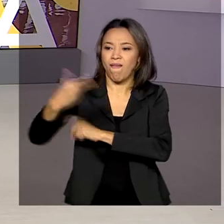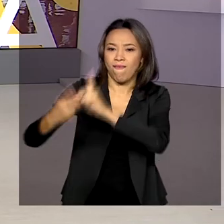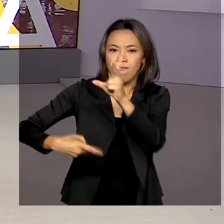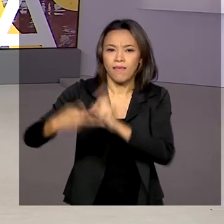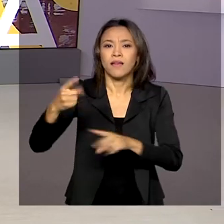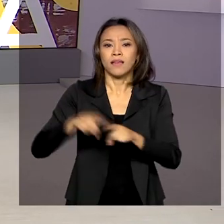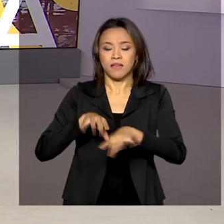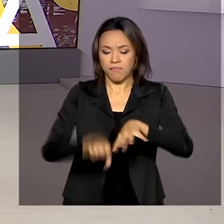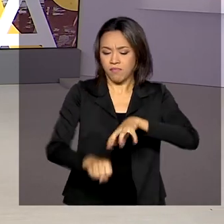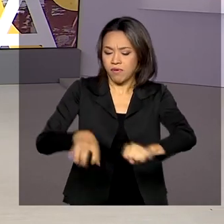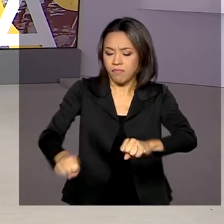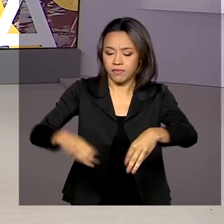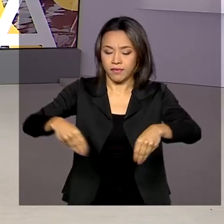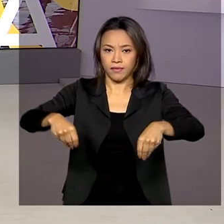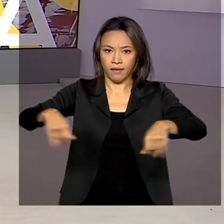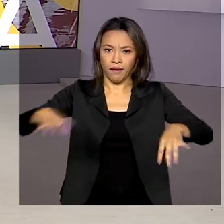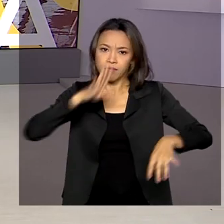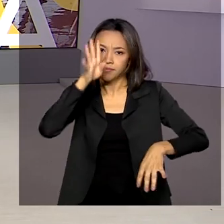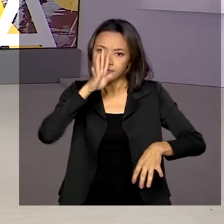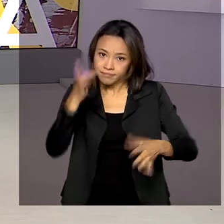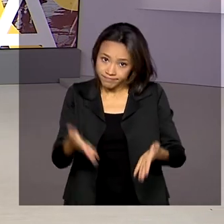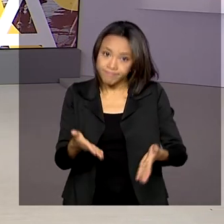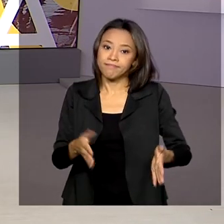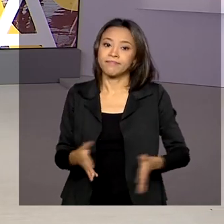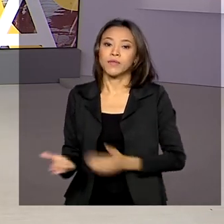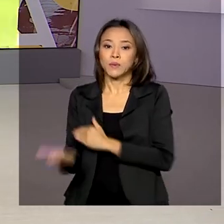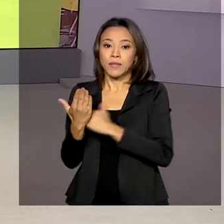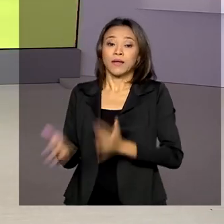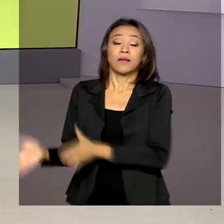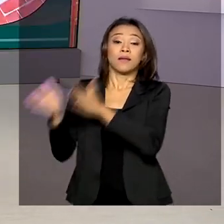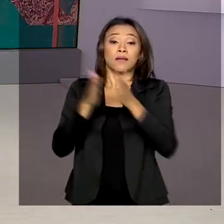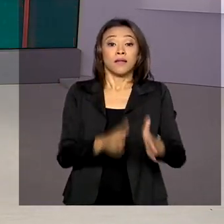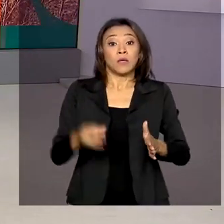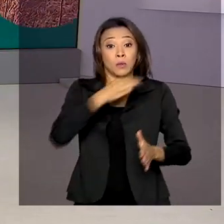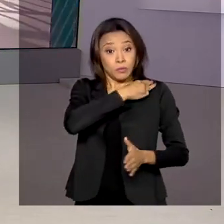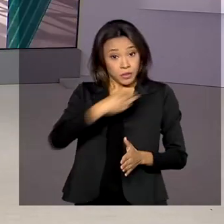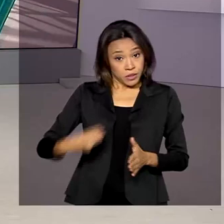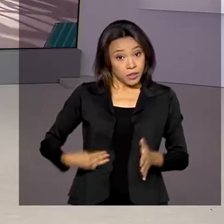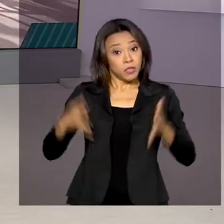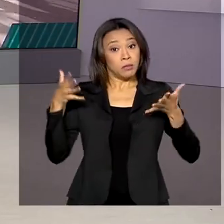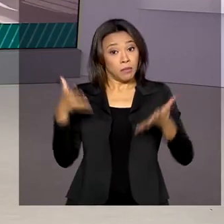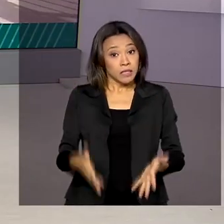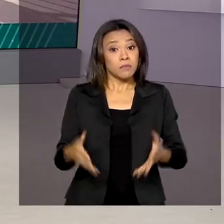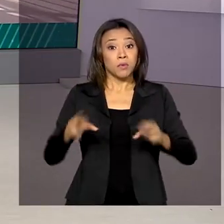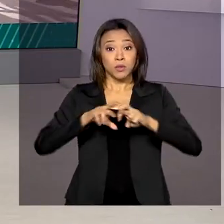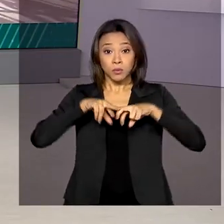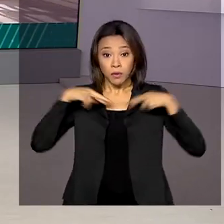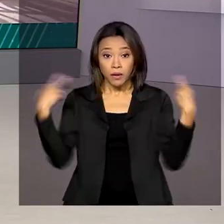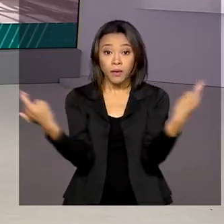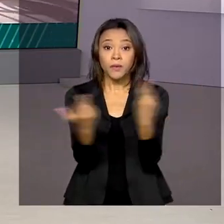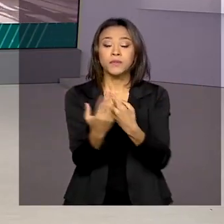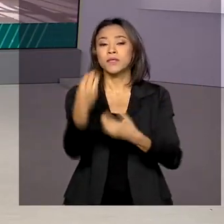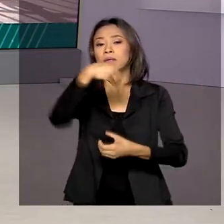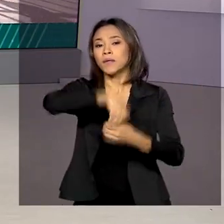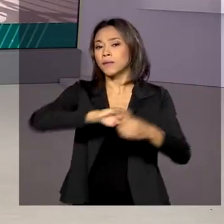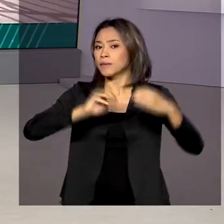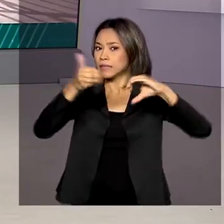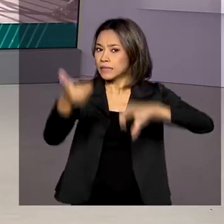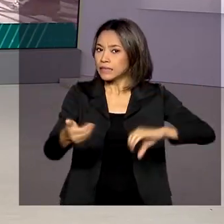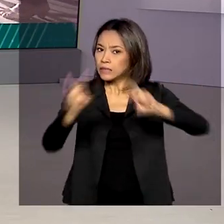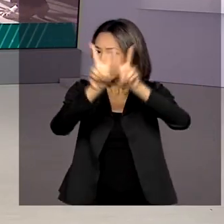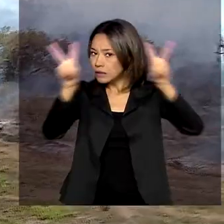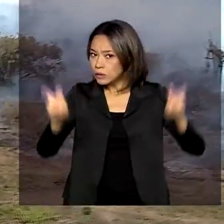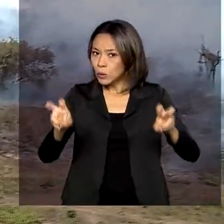O ministro do Meio Ambiente, Ricardo Salles, participou de uma audiência pública no Senado que discute os impactos das queimadas no Pantanal.